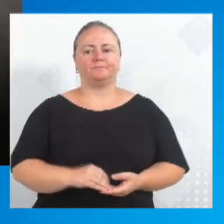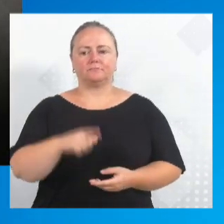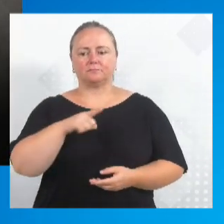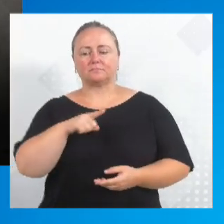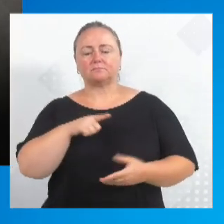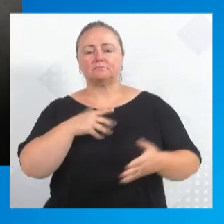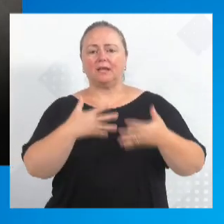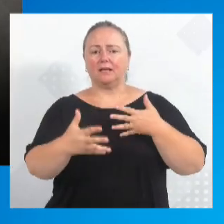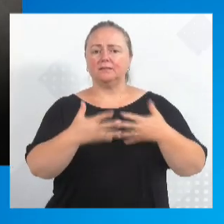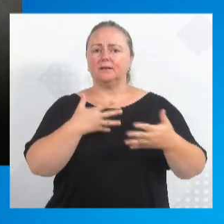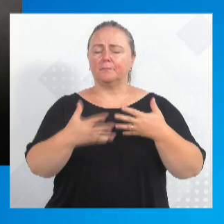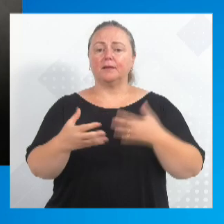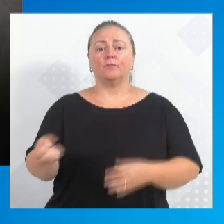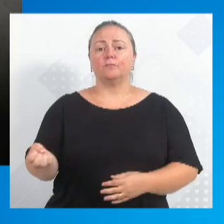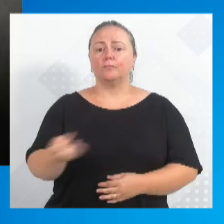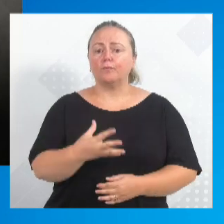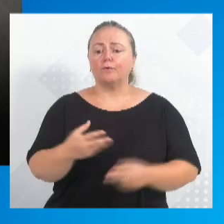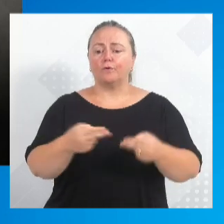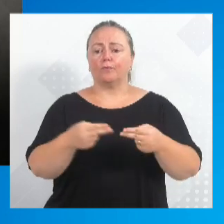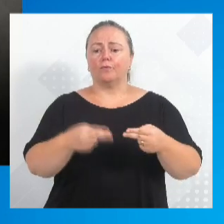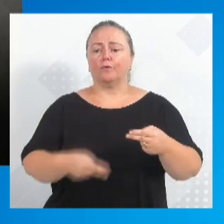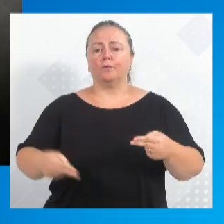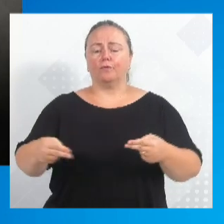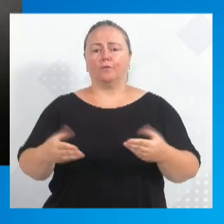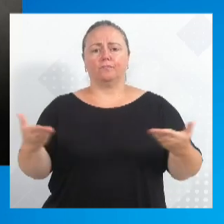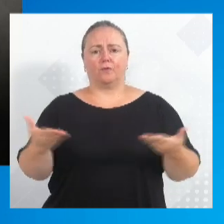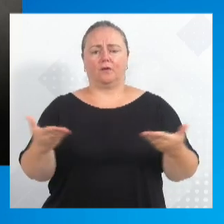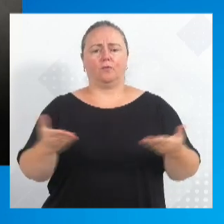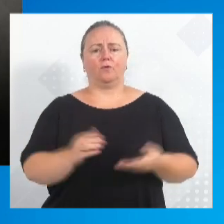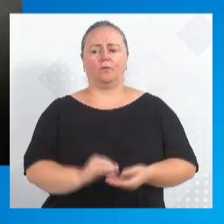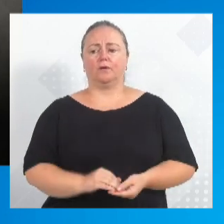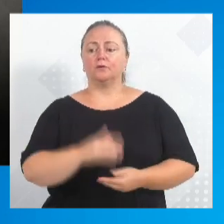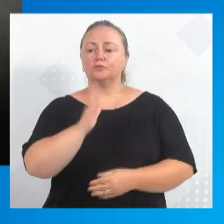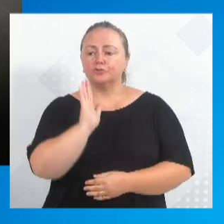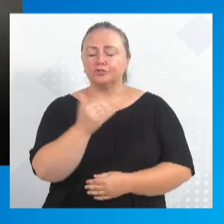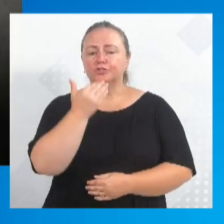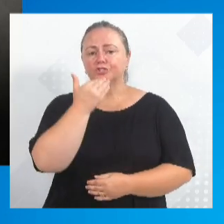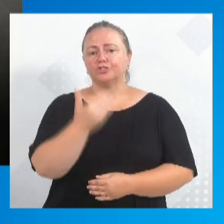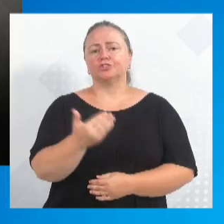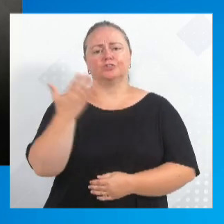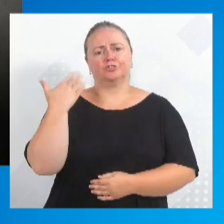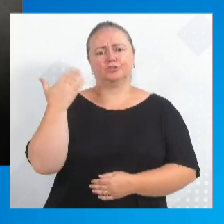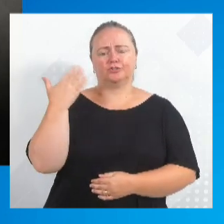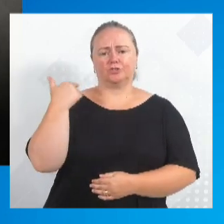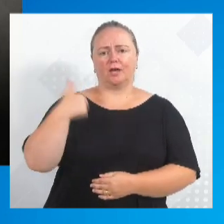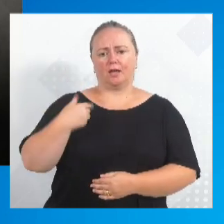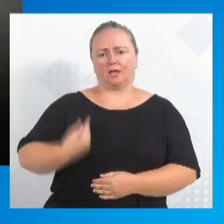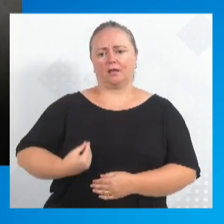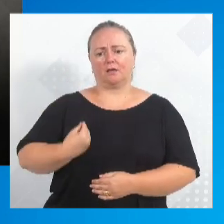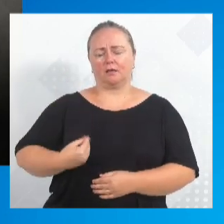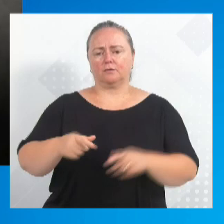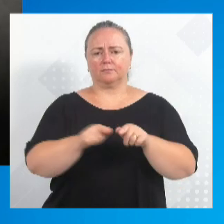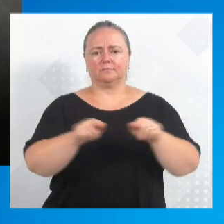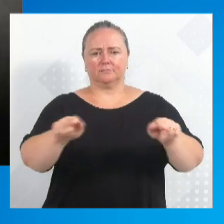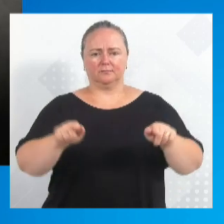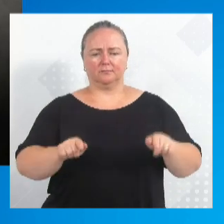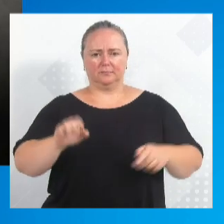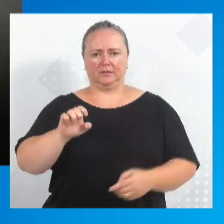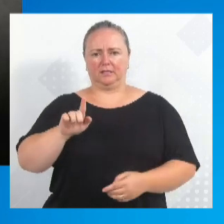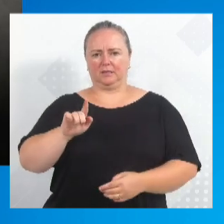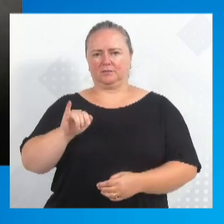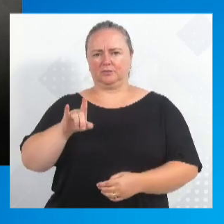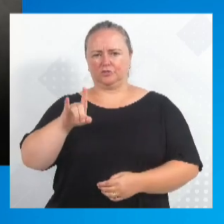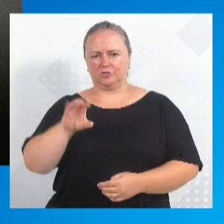recentemente inaugurado, passar por isso, solicitei já um tempo atrás quando estive lá no gabinete do deputado Egídio Ferrari,